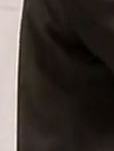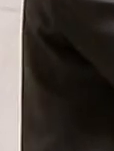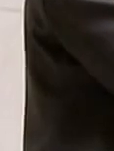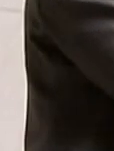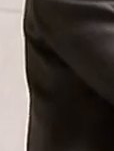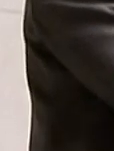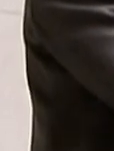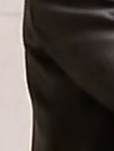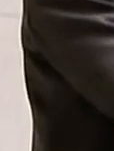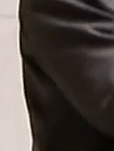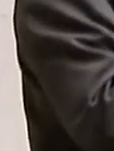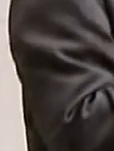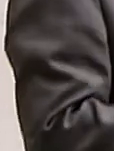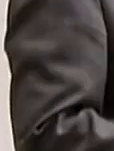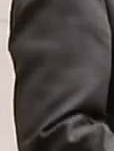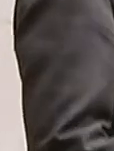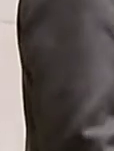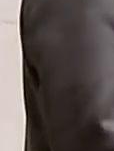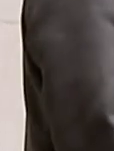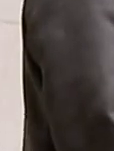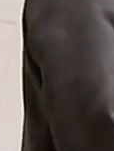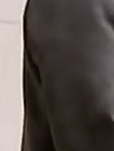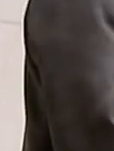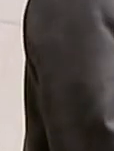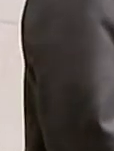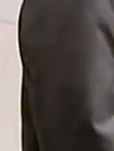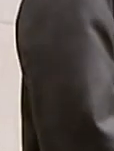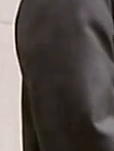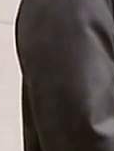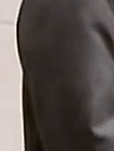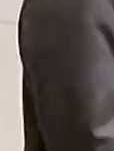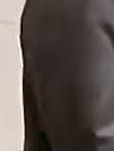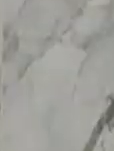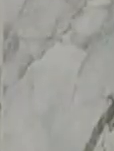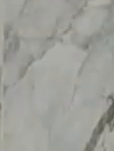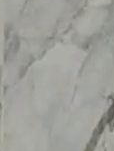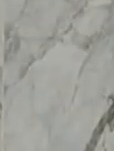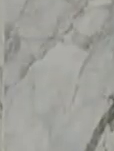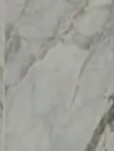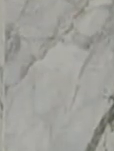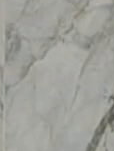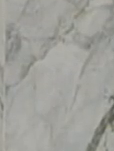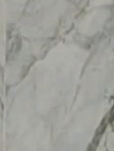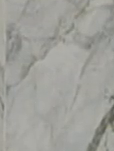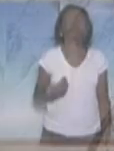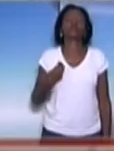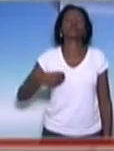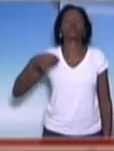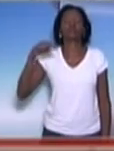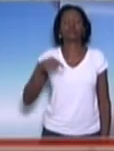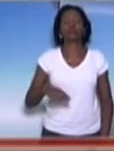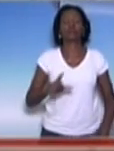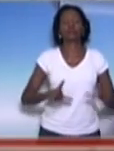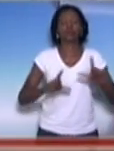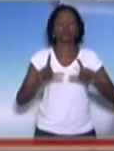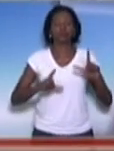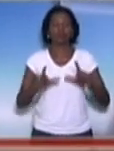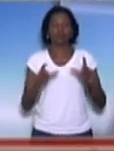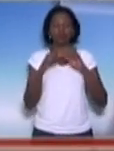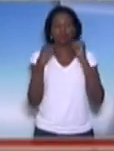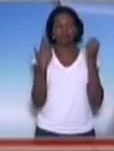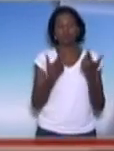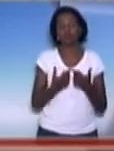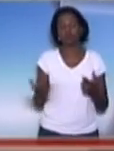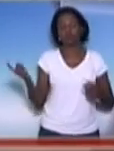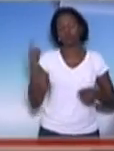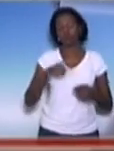Senhora Presidente, senhores deputados, senhoras deputadas, público aqui presente, telespectador da TV Assembleia, de volta a esta